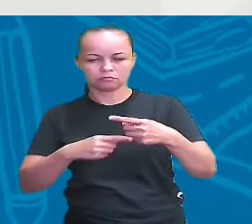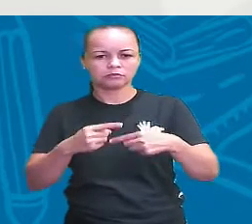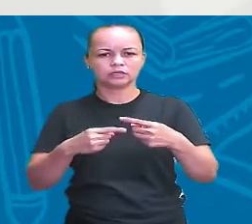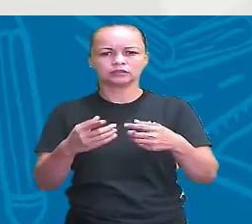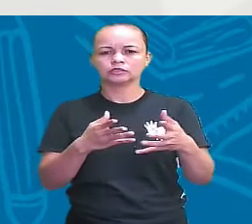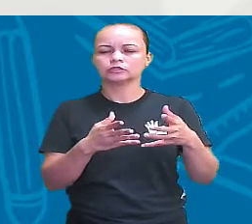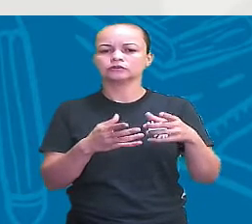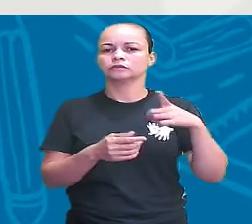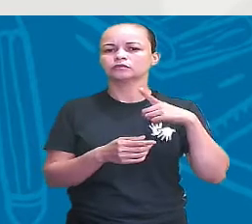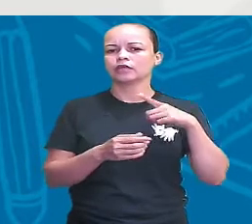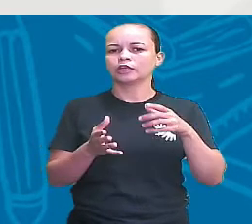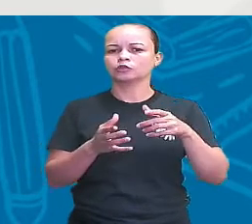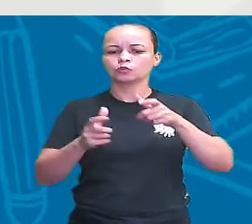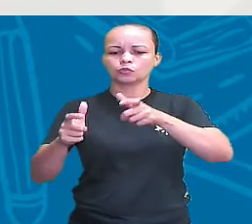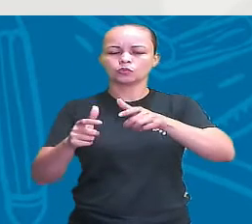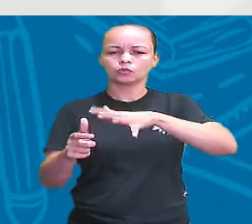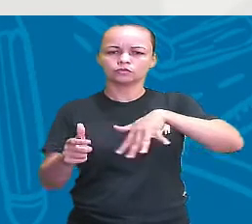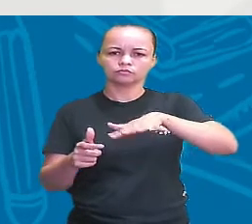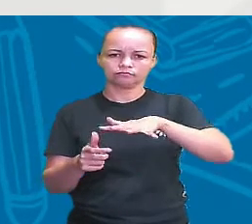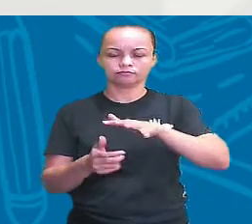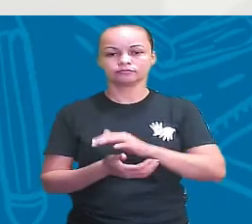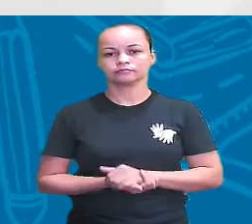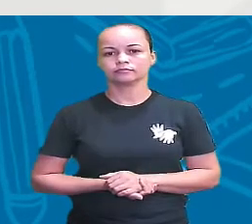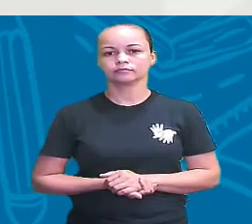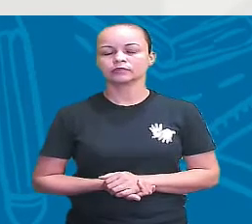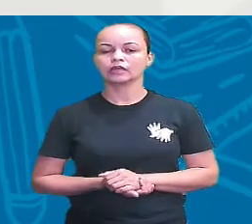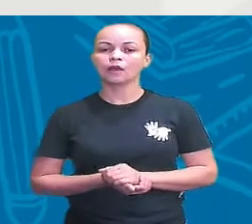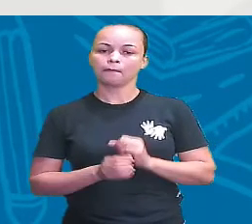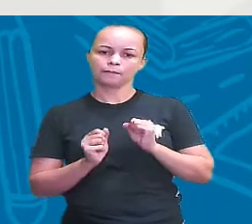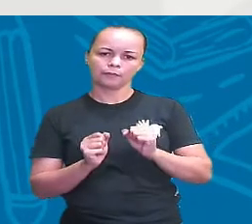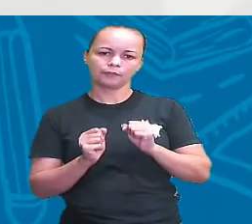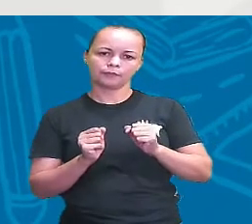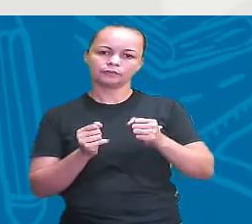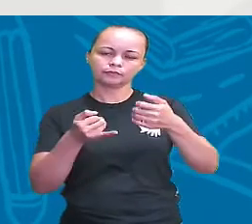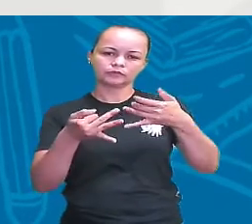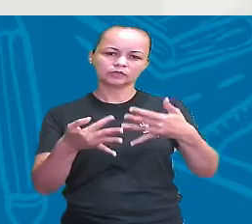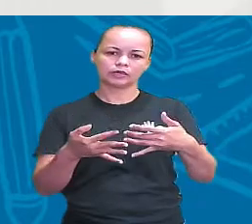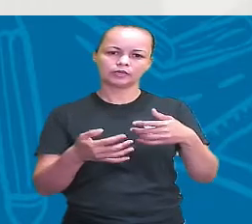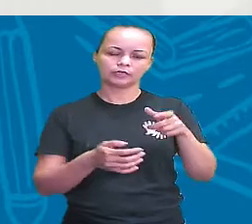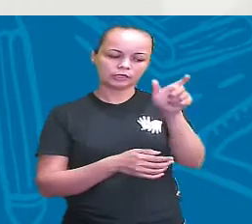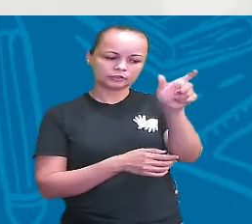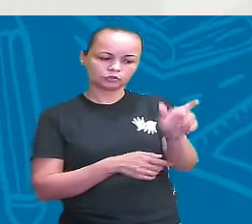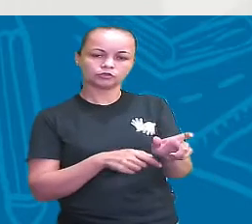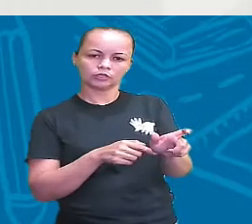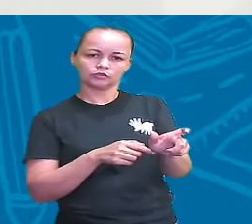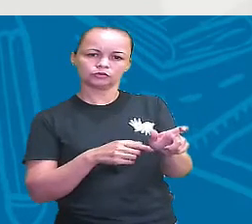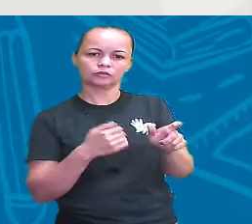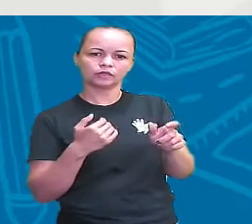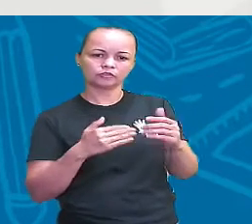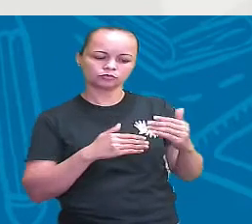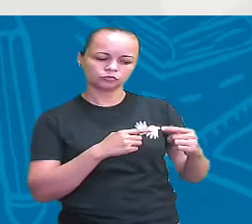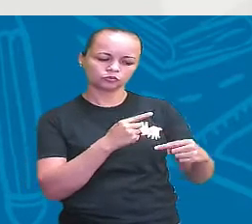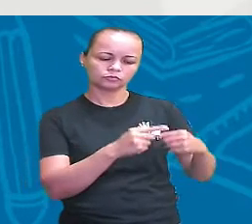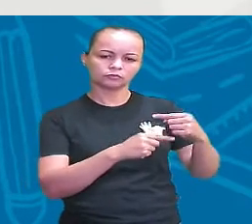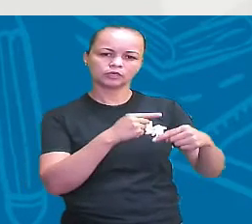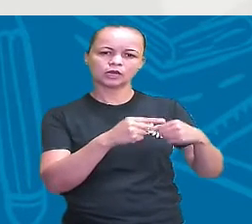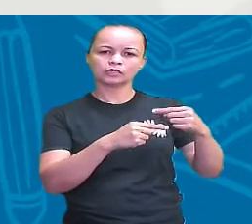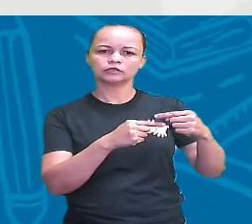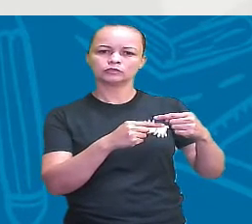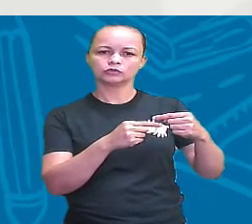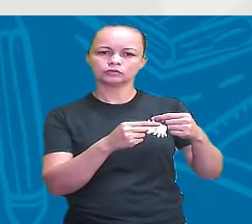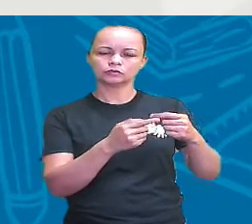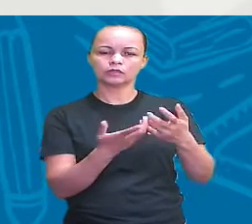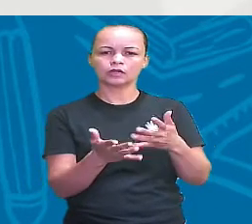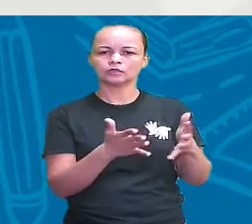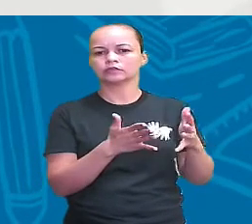naquele ambiente que muitas vezes é hostil. Então a gente pode dizer que esse sujeito ele teve um sucesso na sua reprodução que vai garantir o